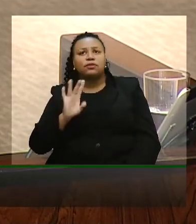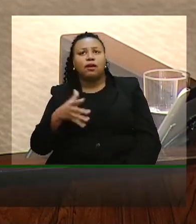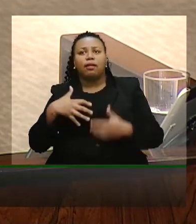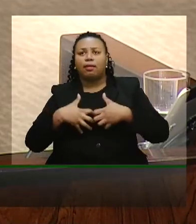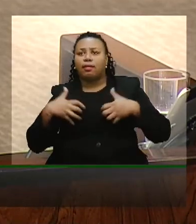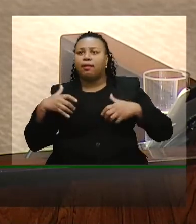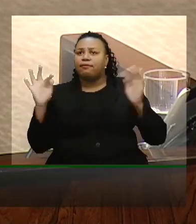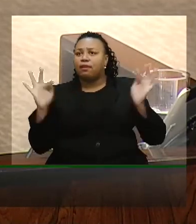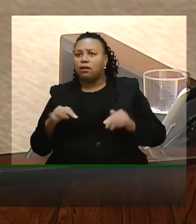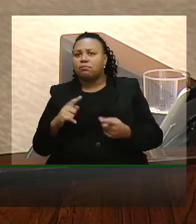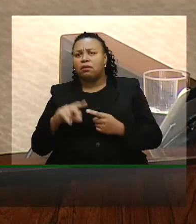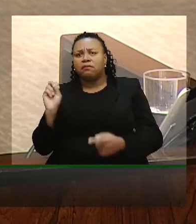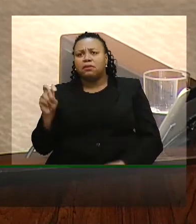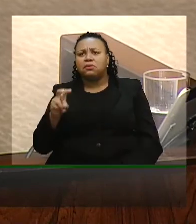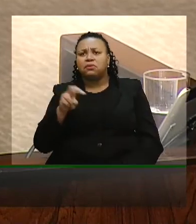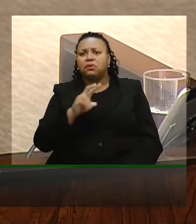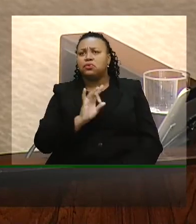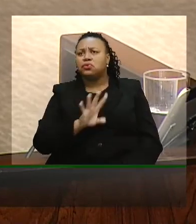feliz porque é isso que eu vejo